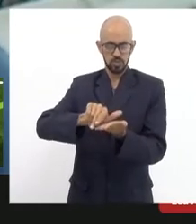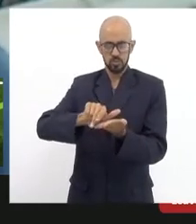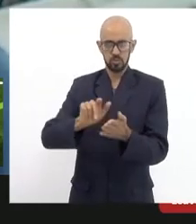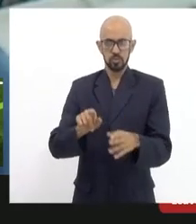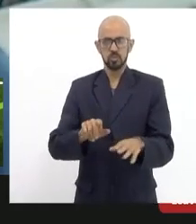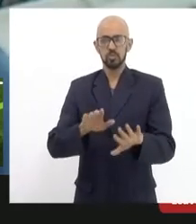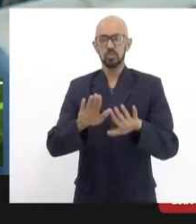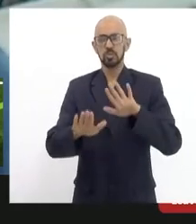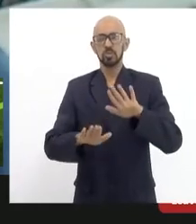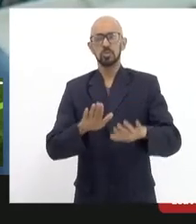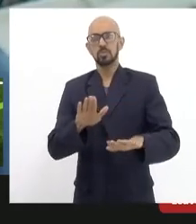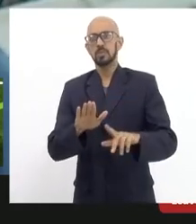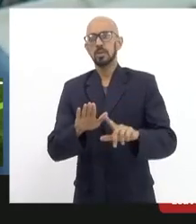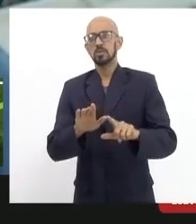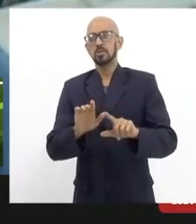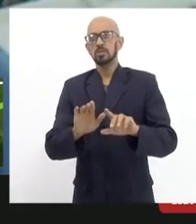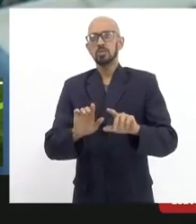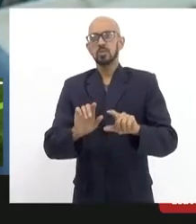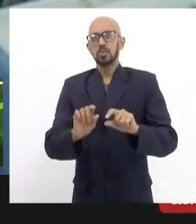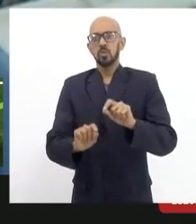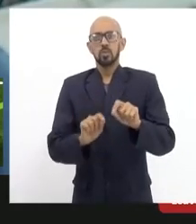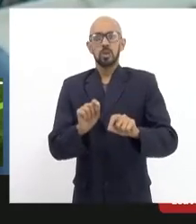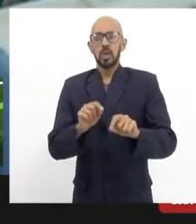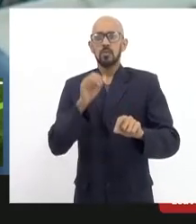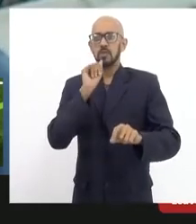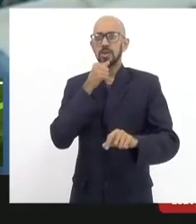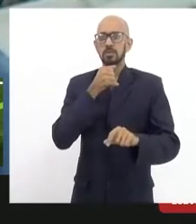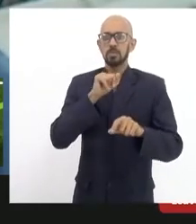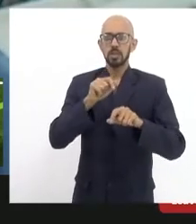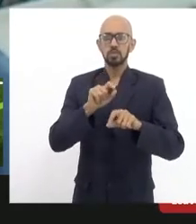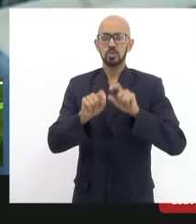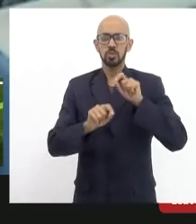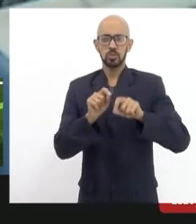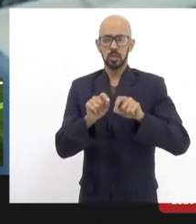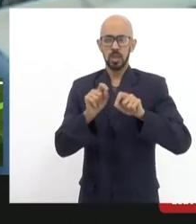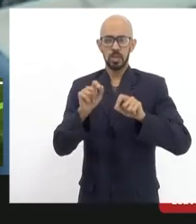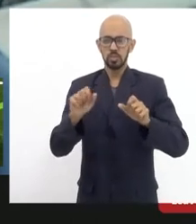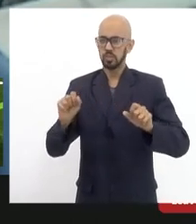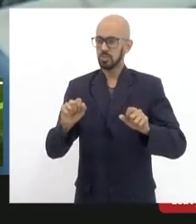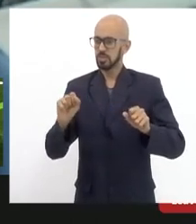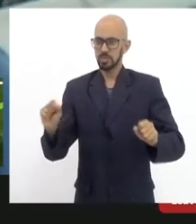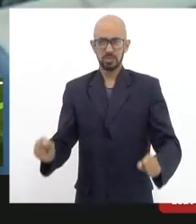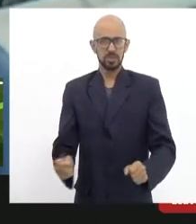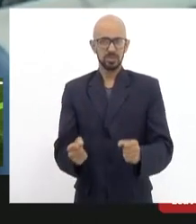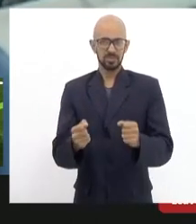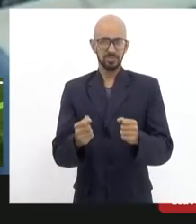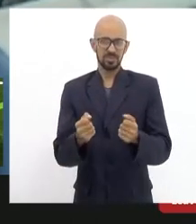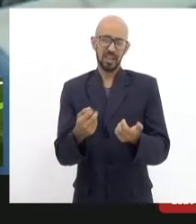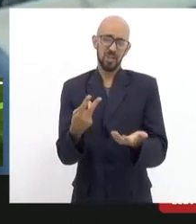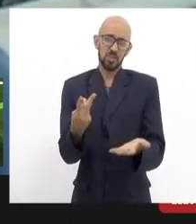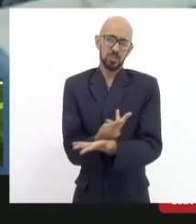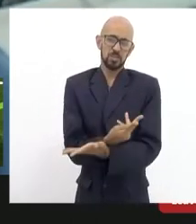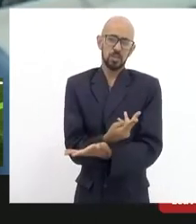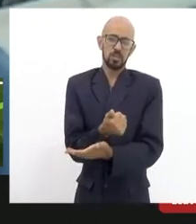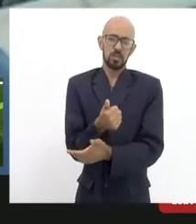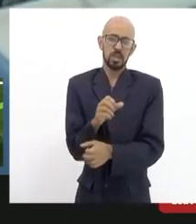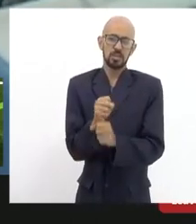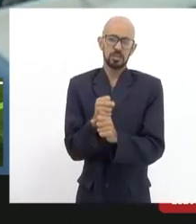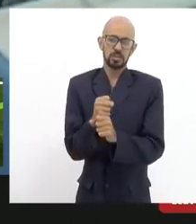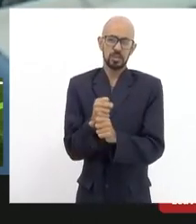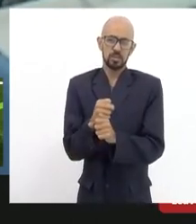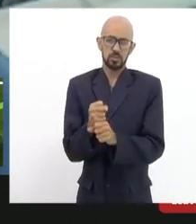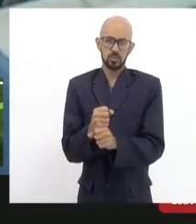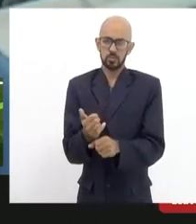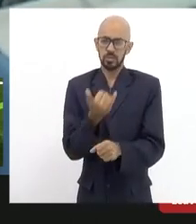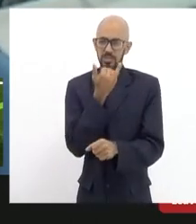a gente infelizmente estamos celebrando agora 10 anos de um desastre mas um duplo